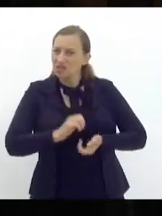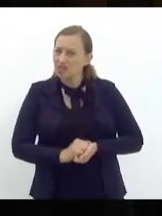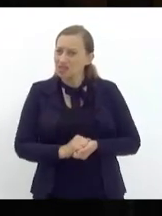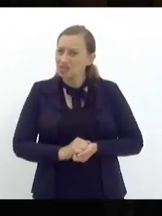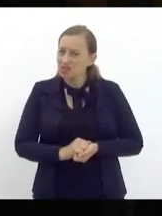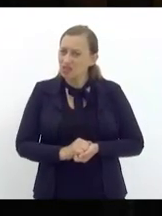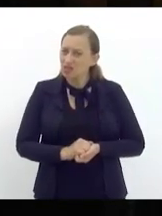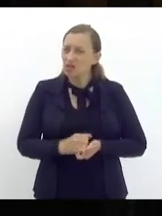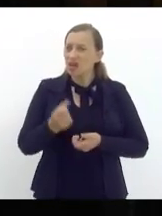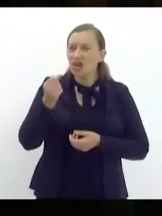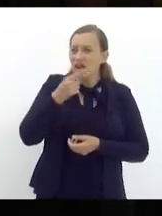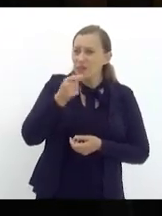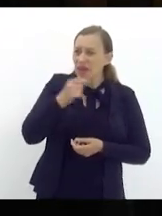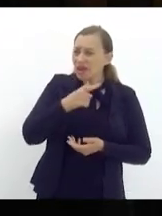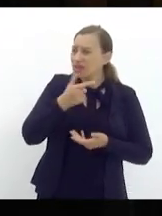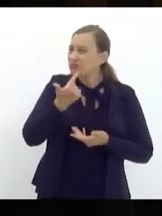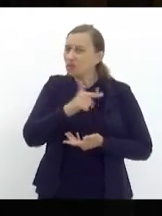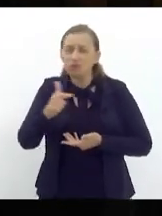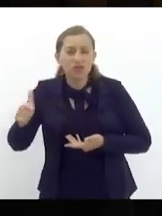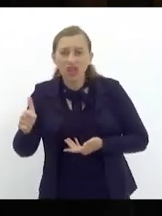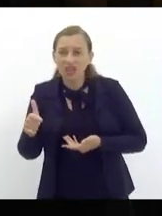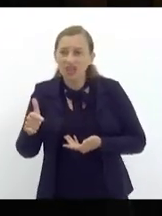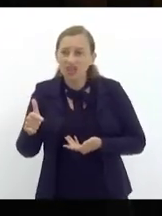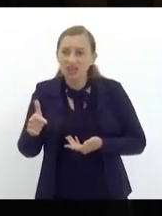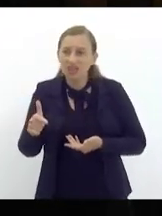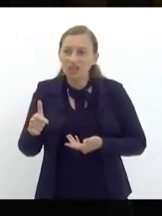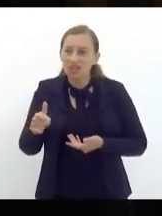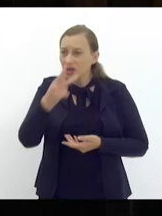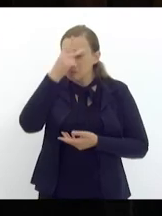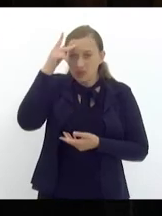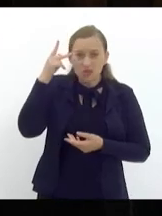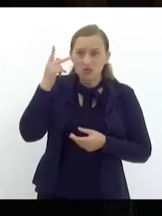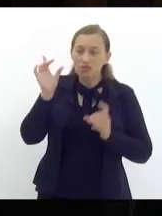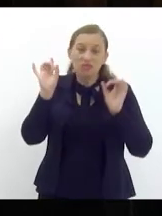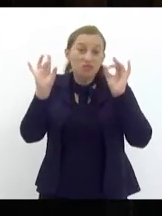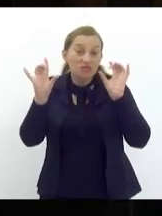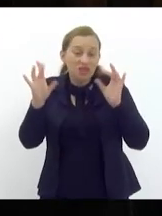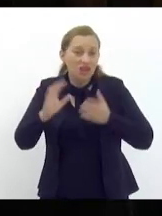sem medicamento não tem medicamento para pacientes especiais